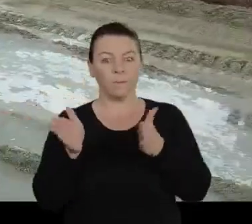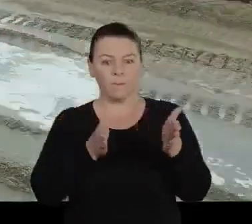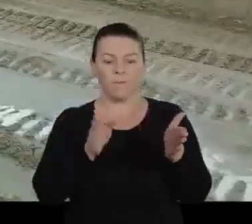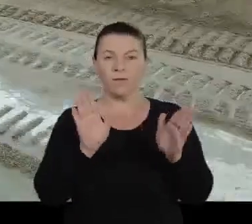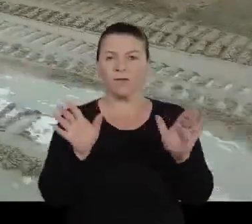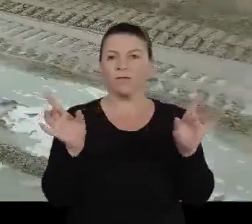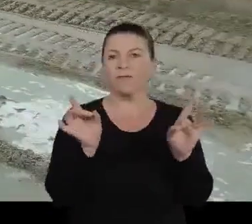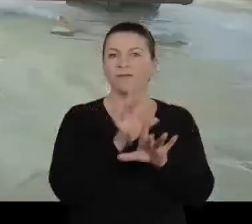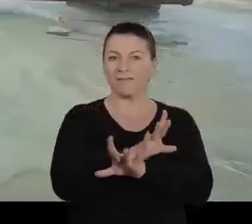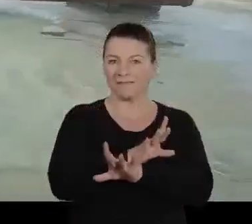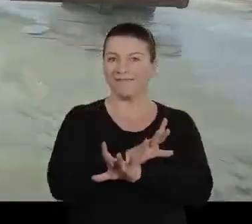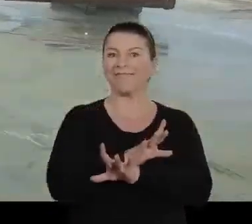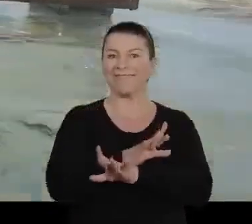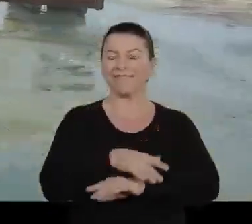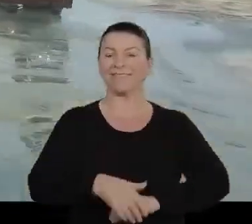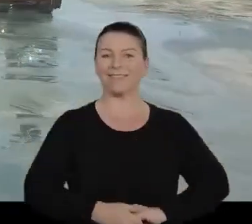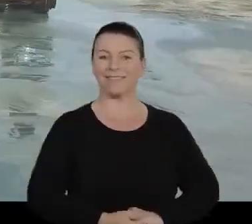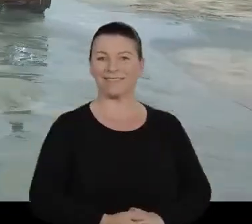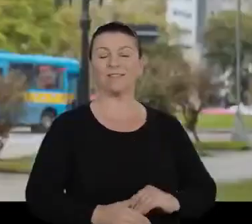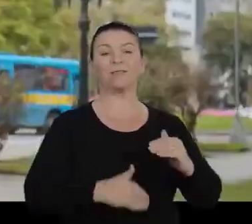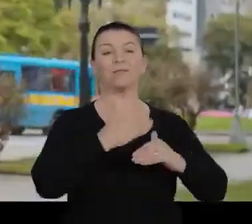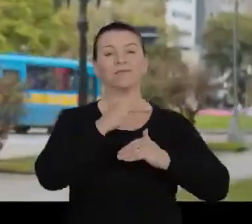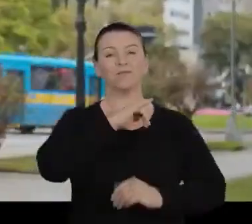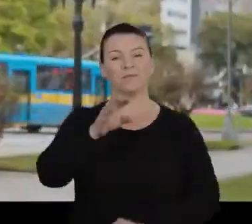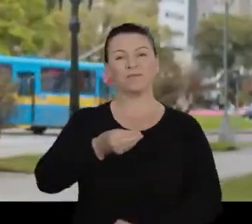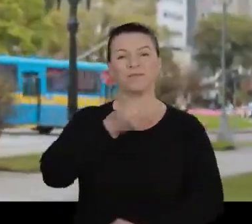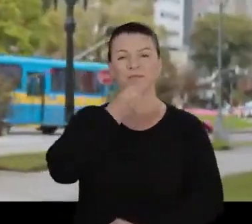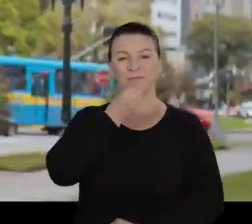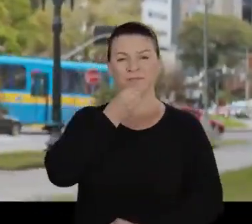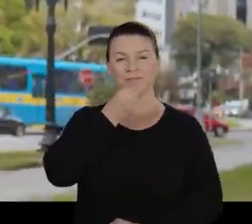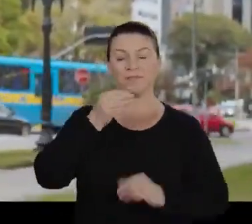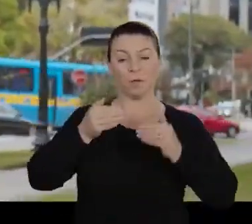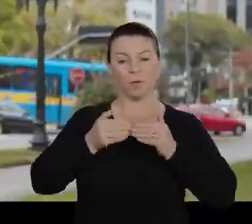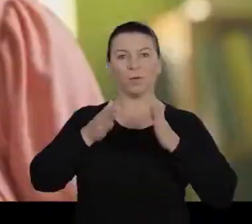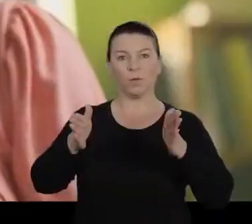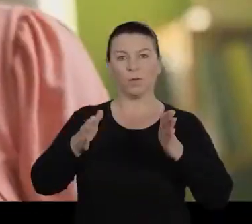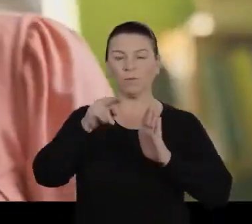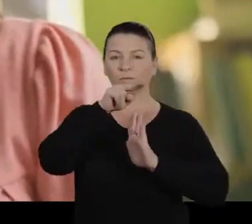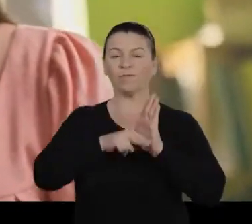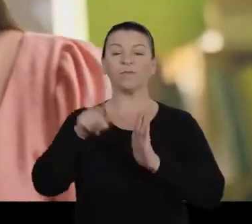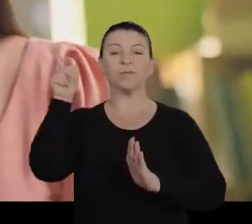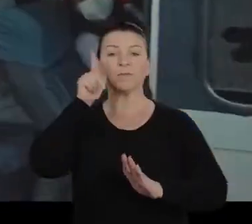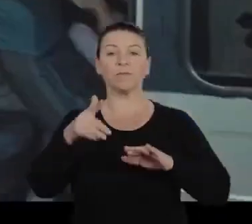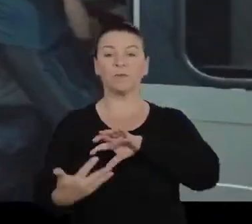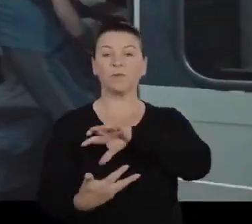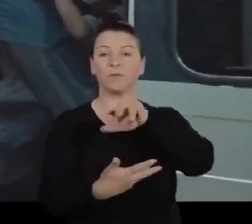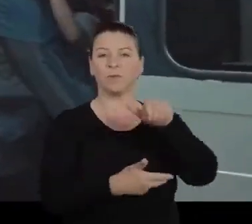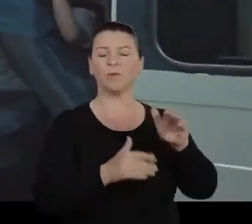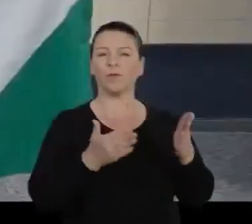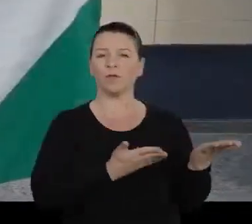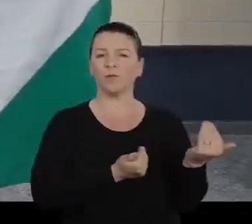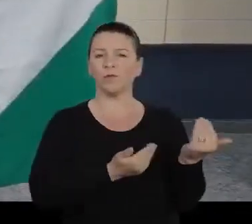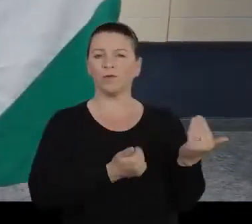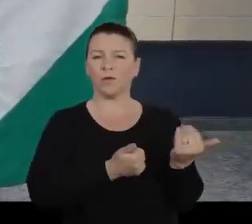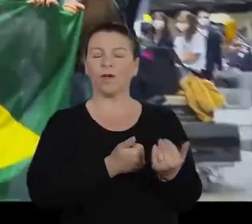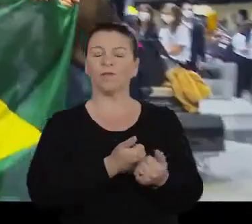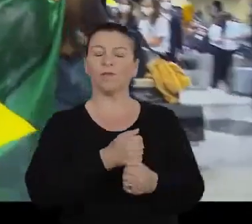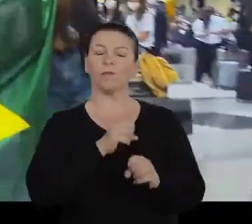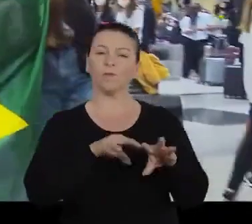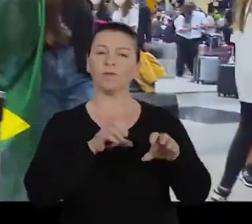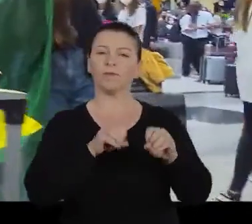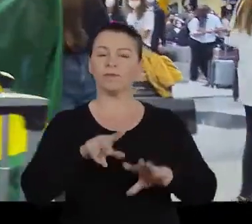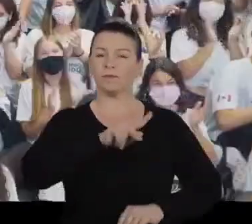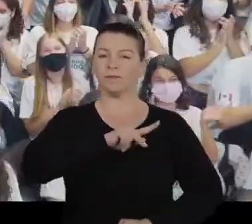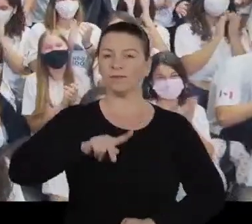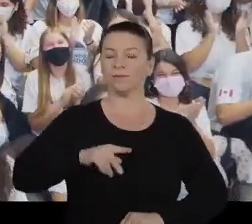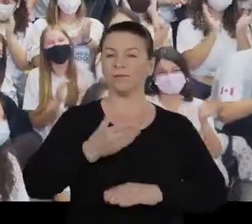Já está com a primeira fase de obras finalizada. Pra frente, nas oportunidades. Lançamos o programa Ganhando Mundo. E levamos jovens do